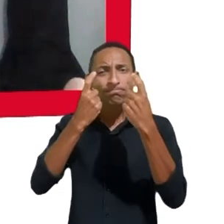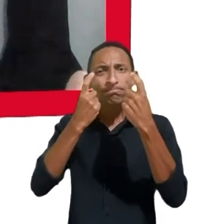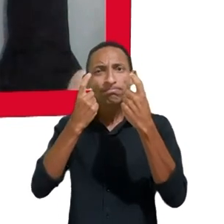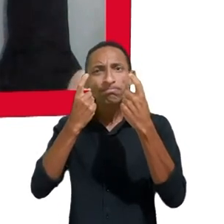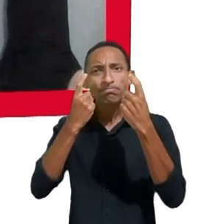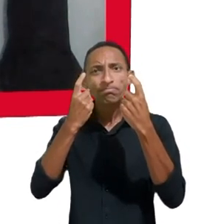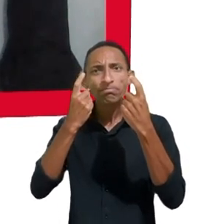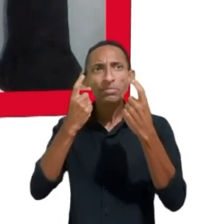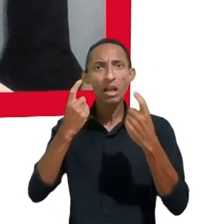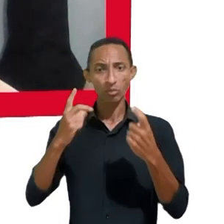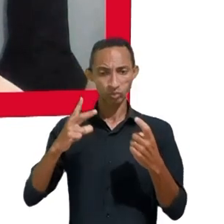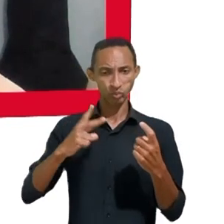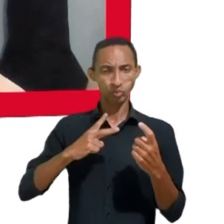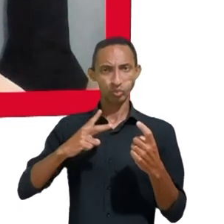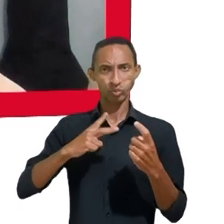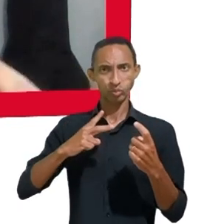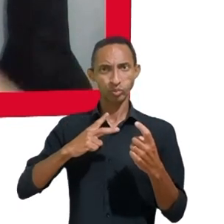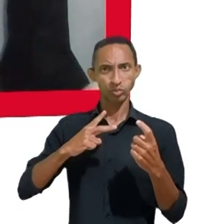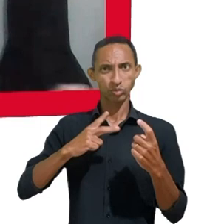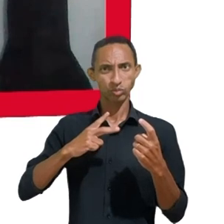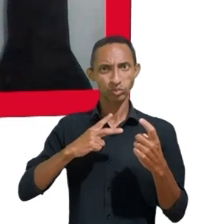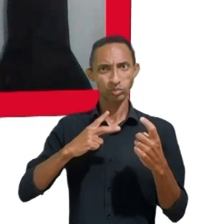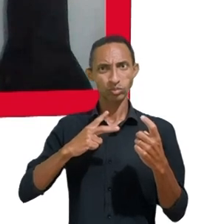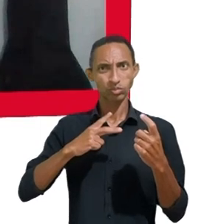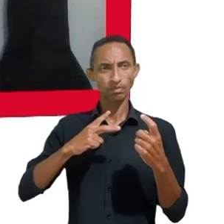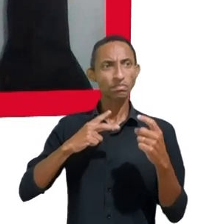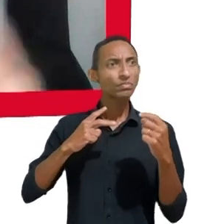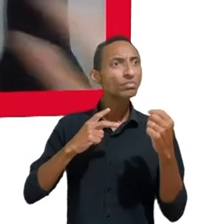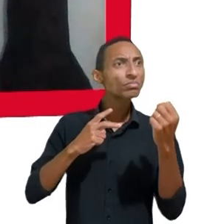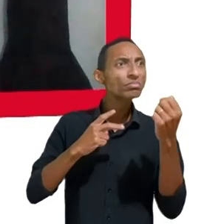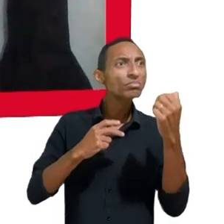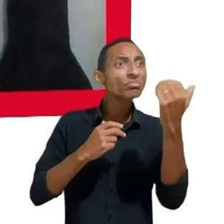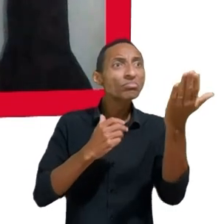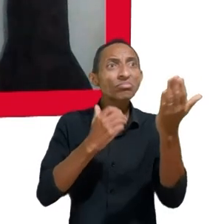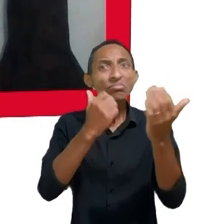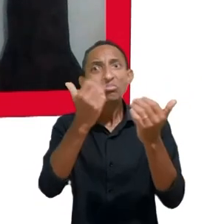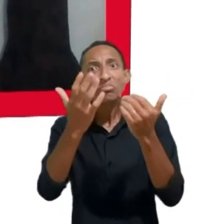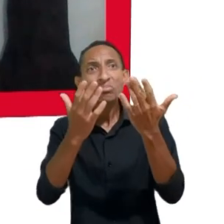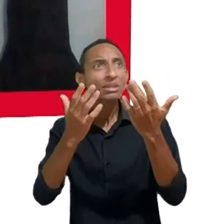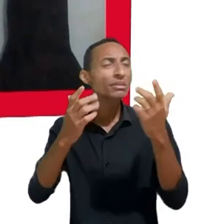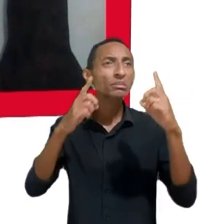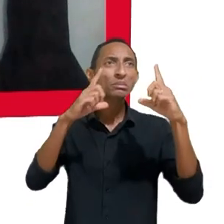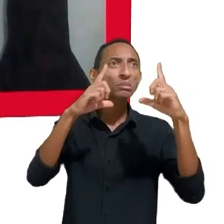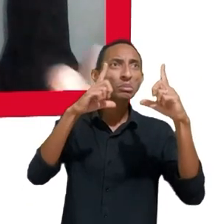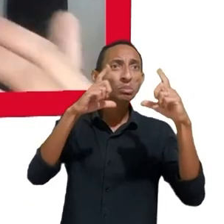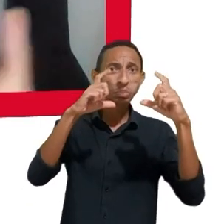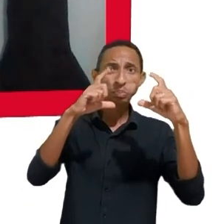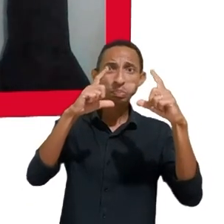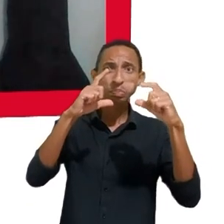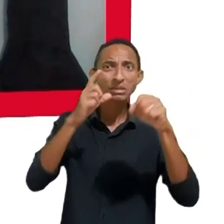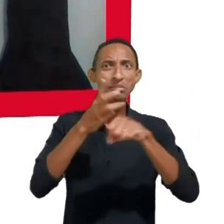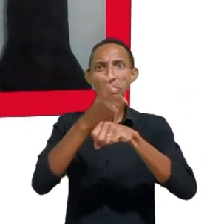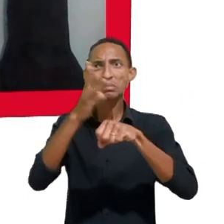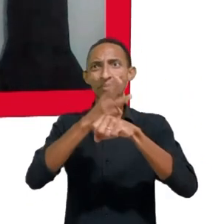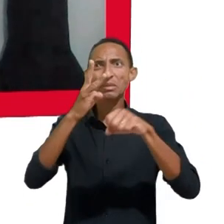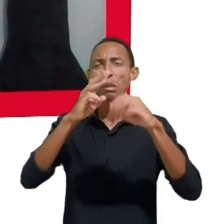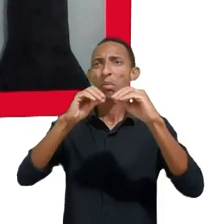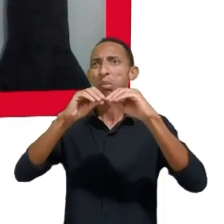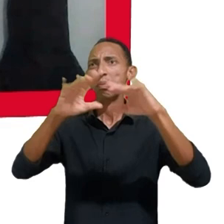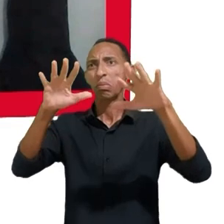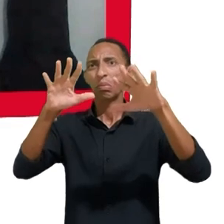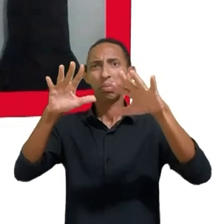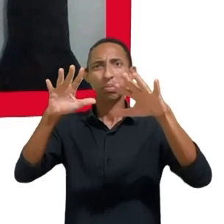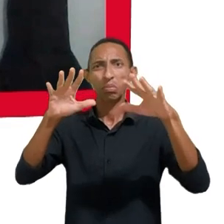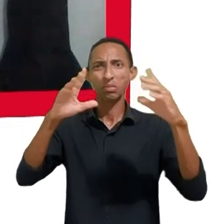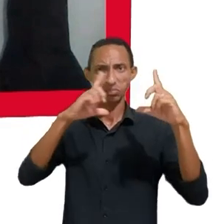interpessoal, então, eventualmente, proibir que fotos de menores circulem no WhatsApp ou proibir a publicização de informações